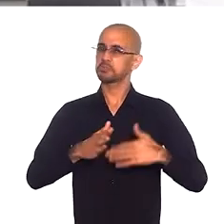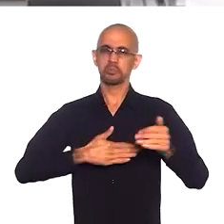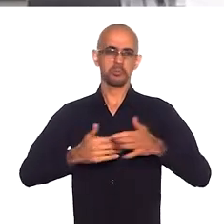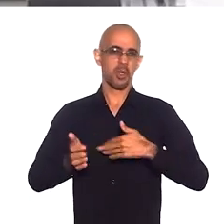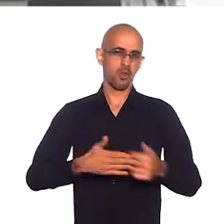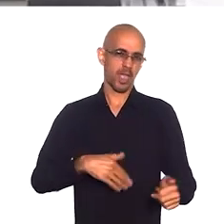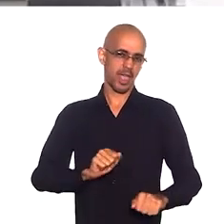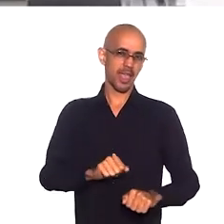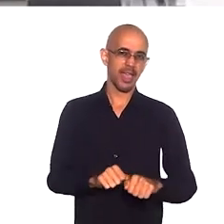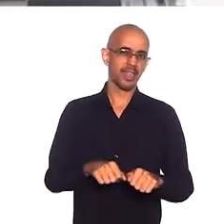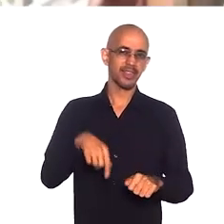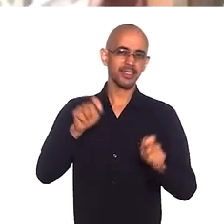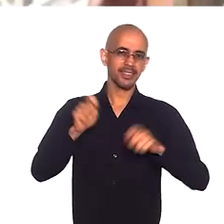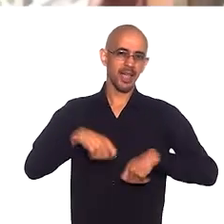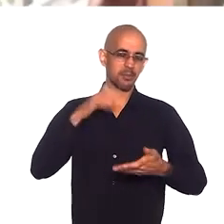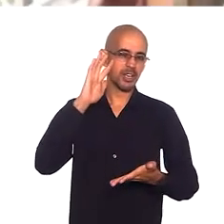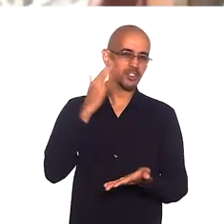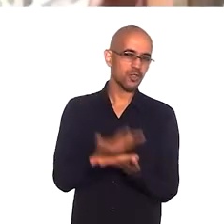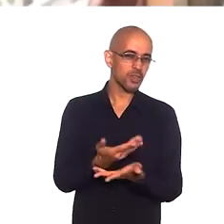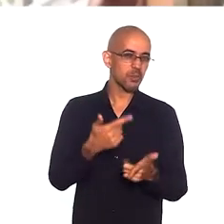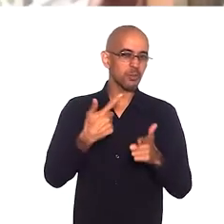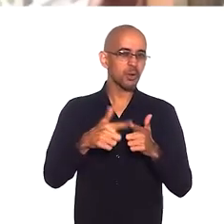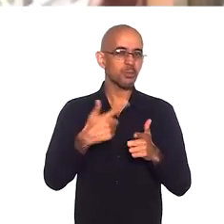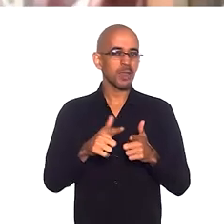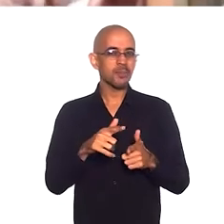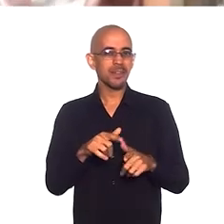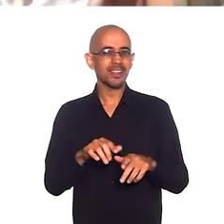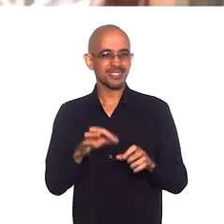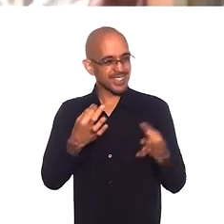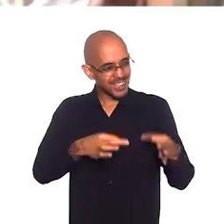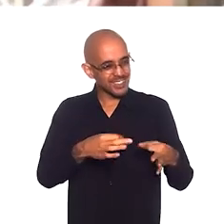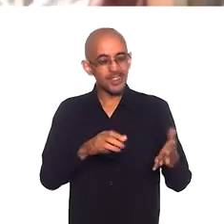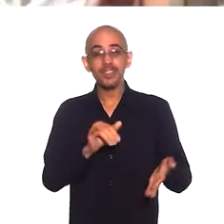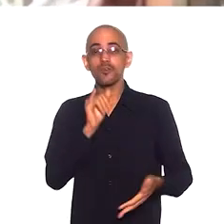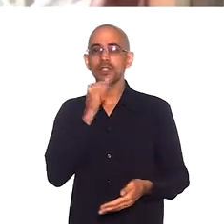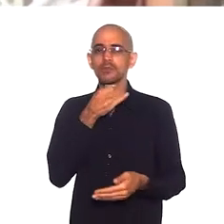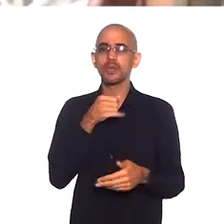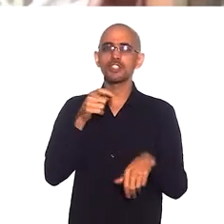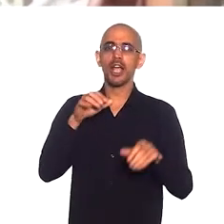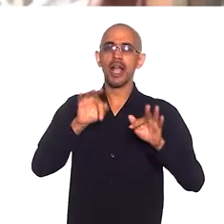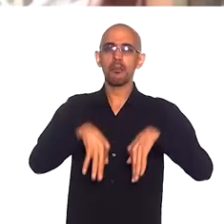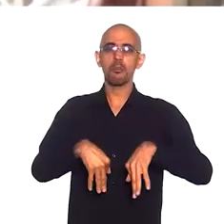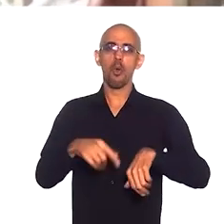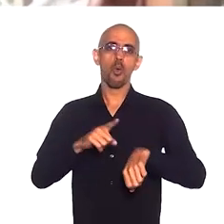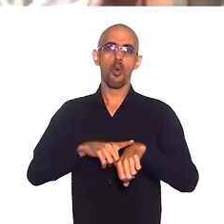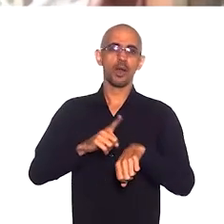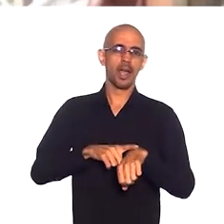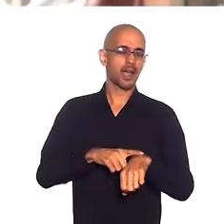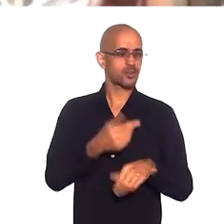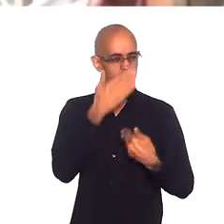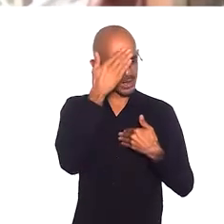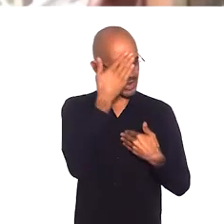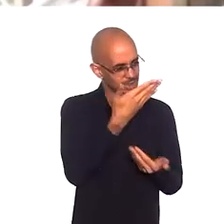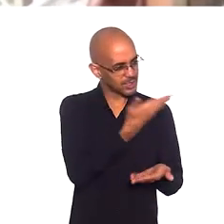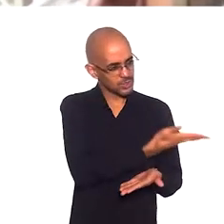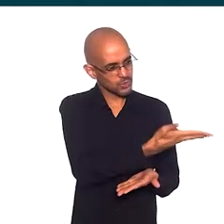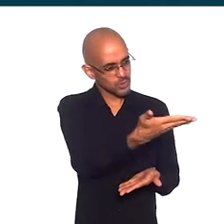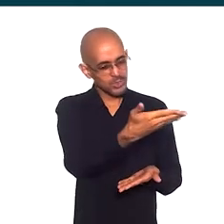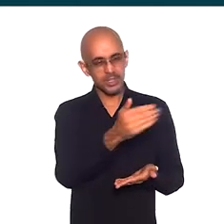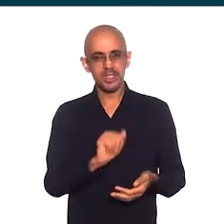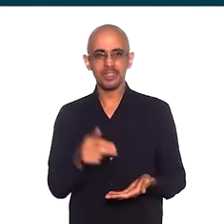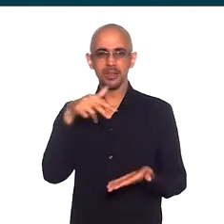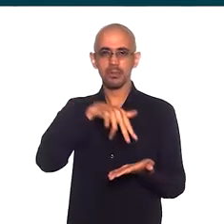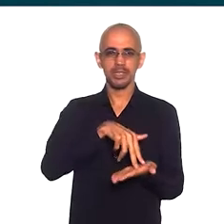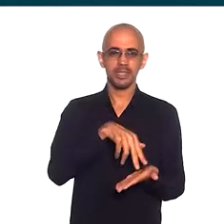enfim, exatamente nisso a gente resolve esse problema. Infelizmente, acabou o nosso horário. Eu quero agradecer muito a presença de vocês.